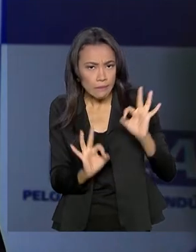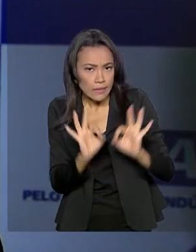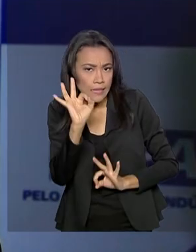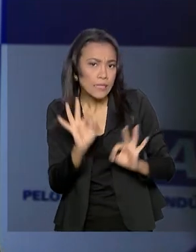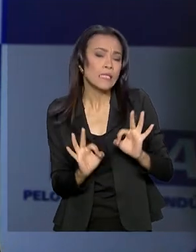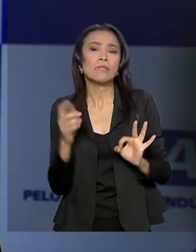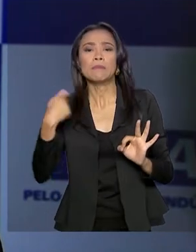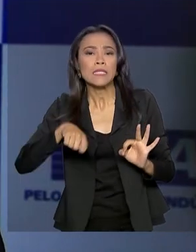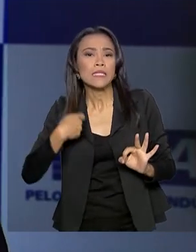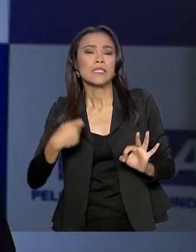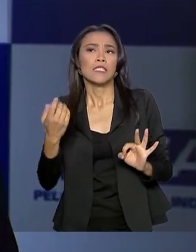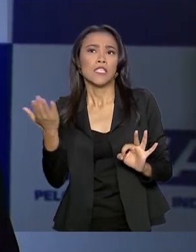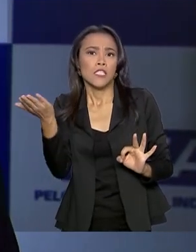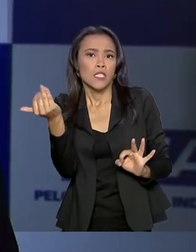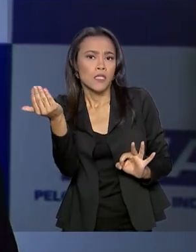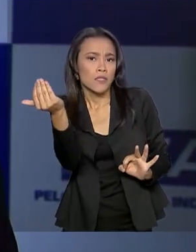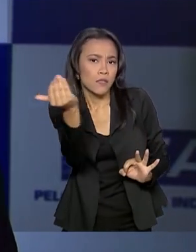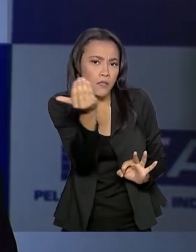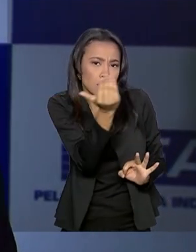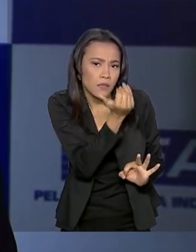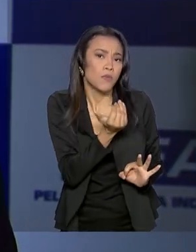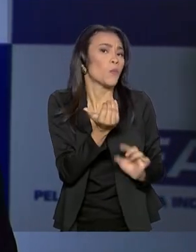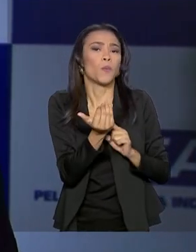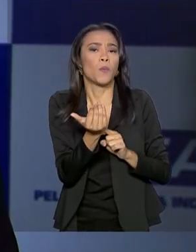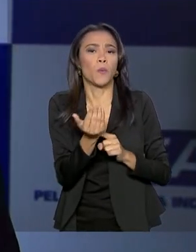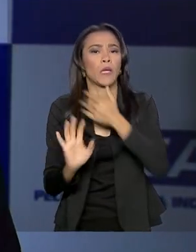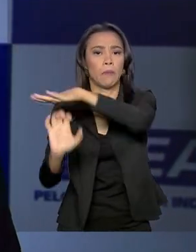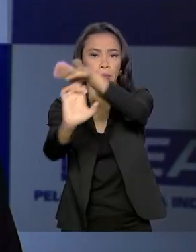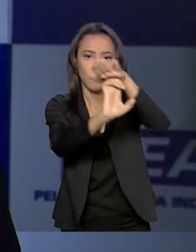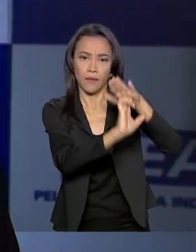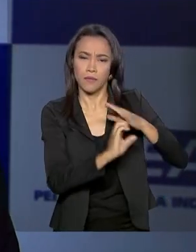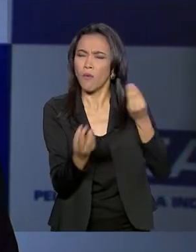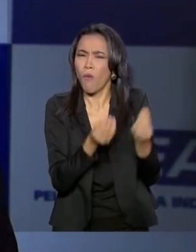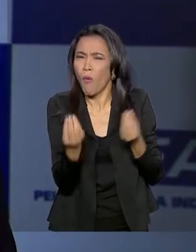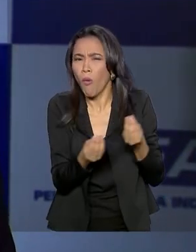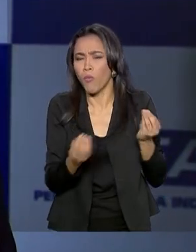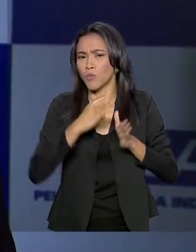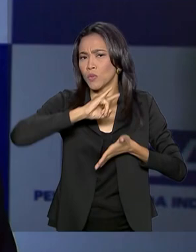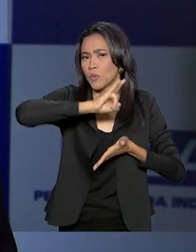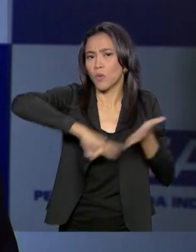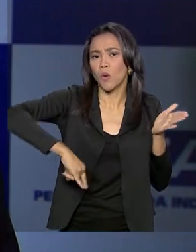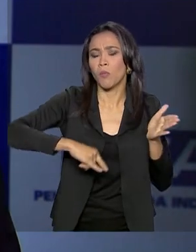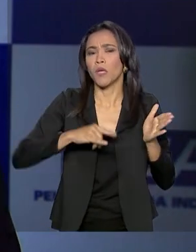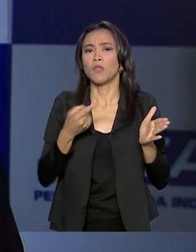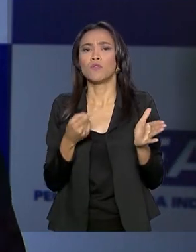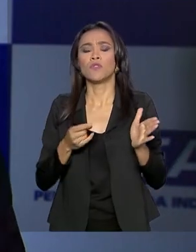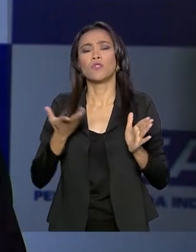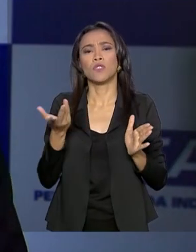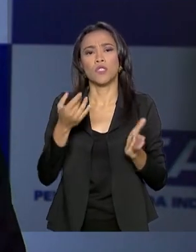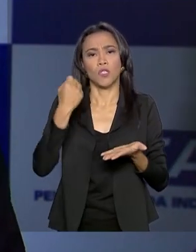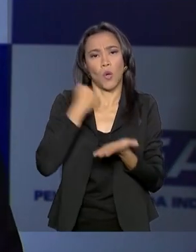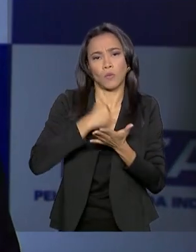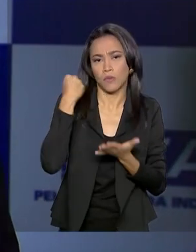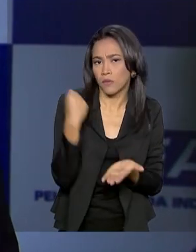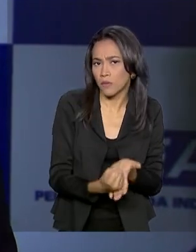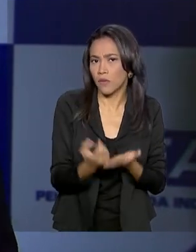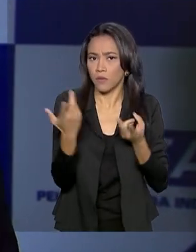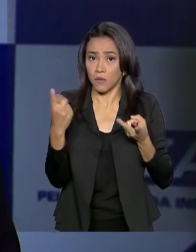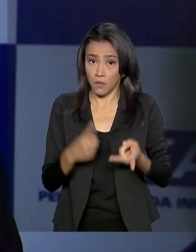tem que atrair investidores privados por meio de concessões, concessões bem feitas, com contratos